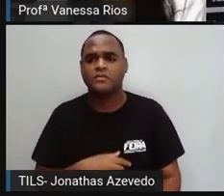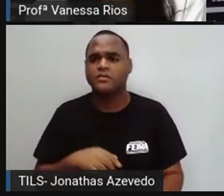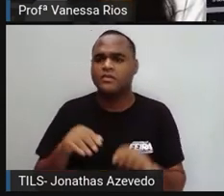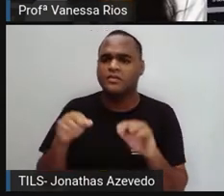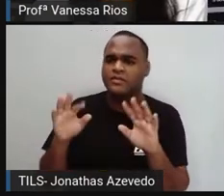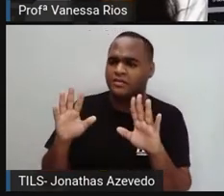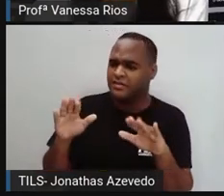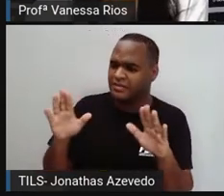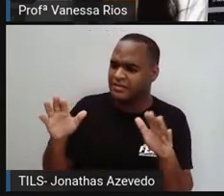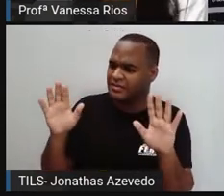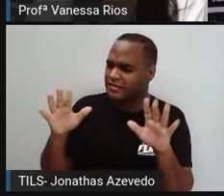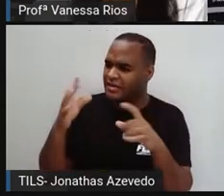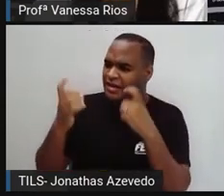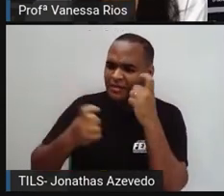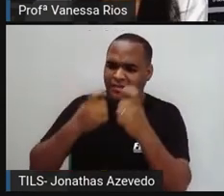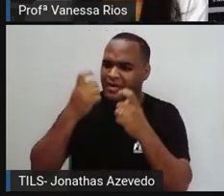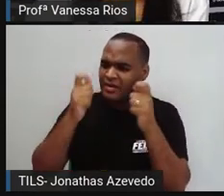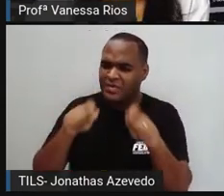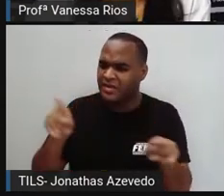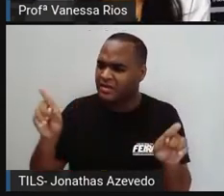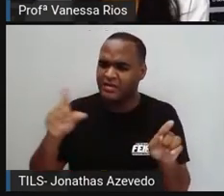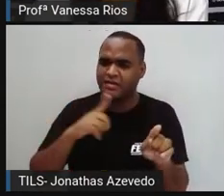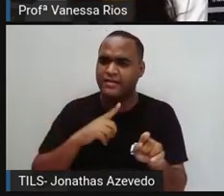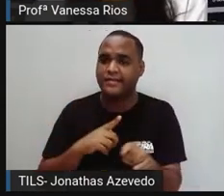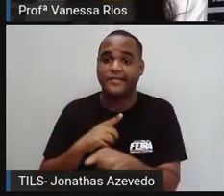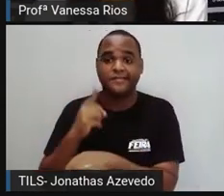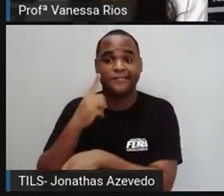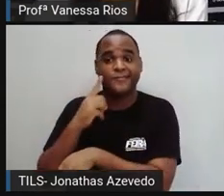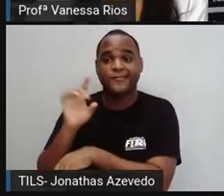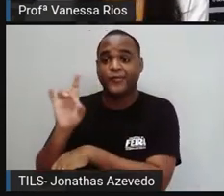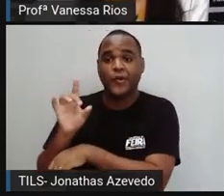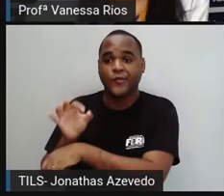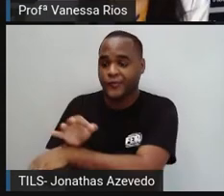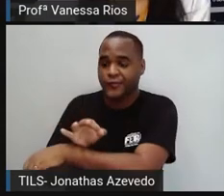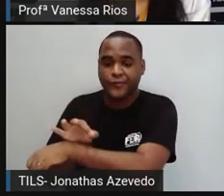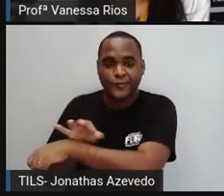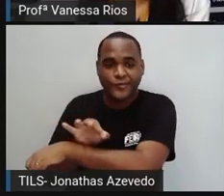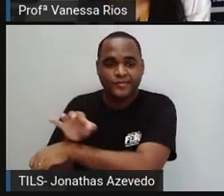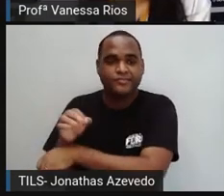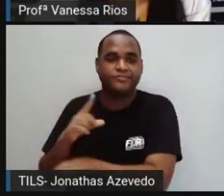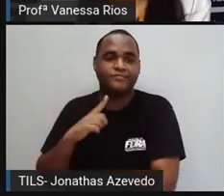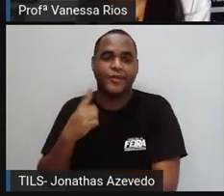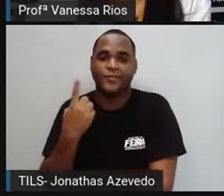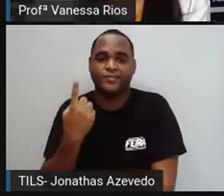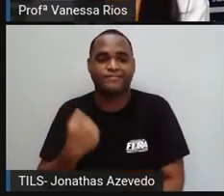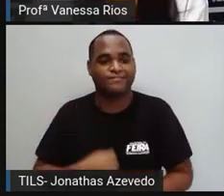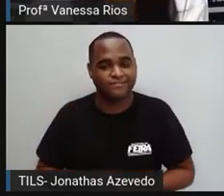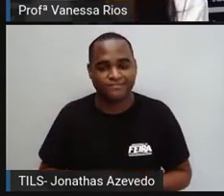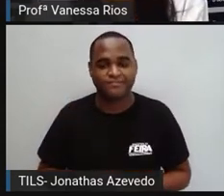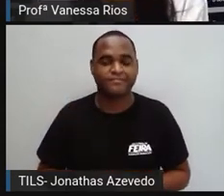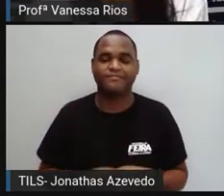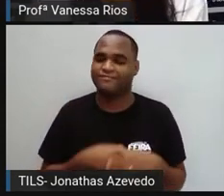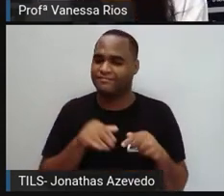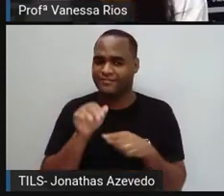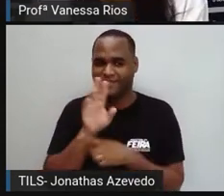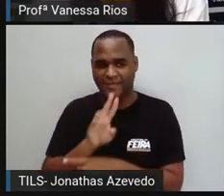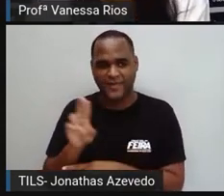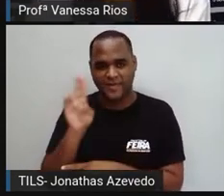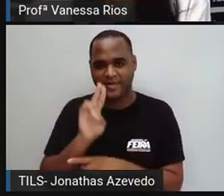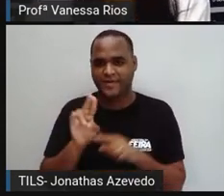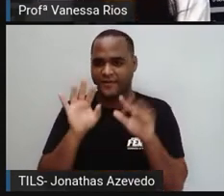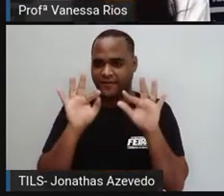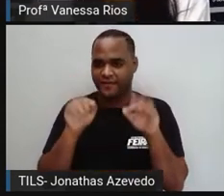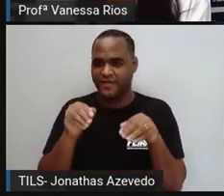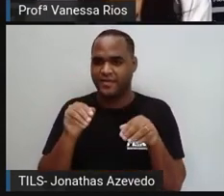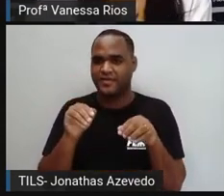explica, ah, não se preocupe, é só um furúnculo. E aí agora ele utiliza no final a